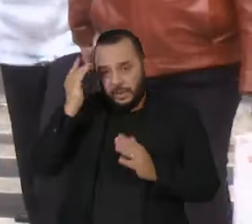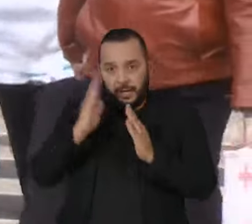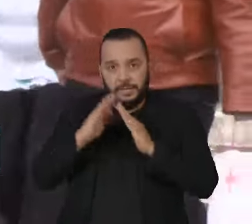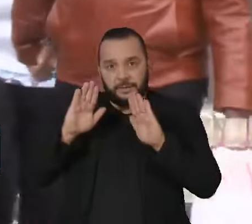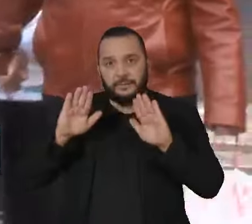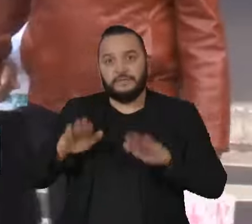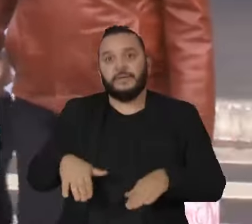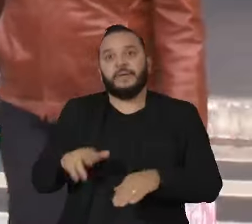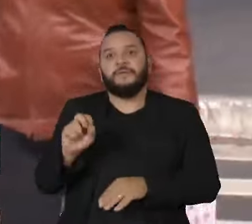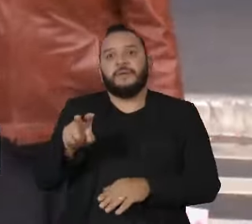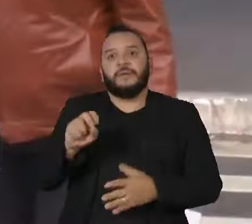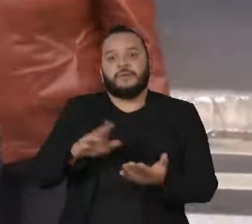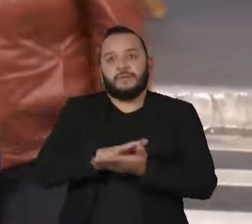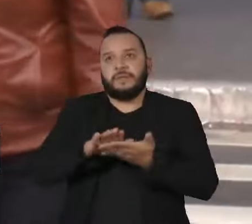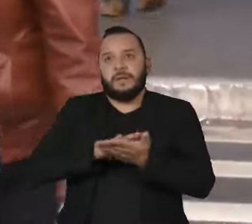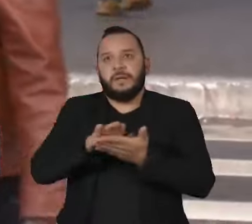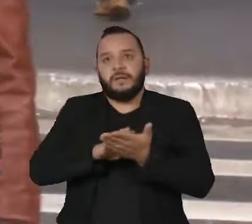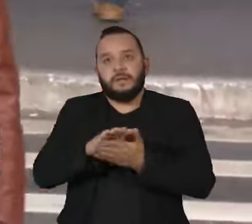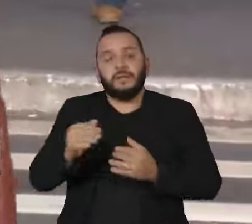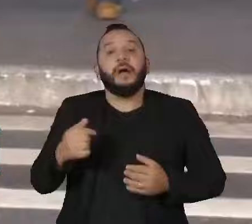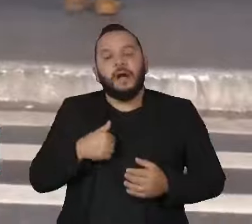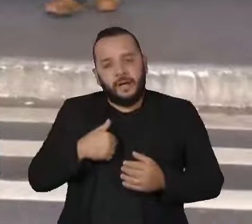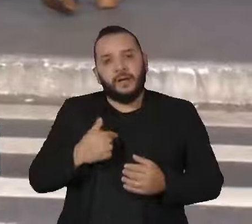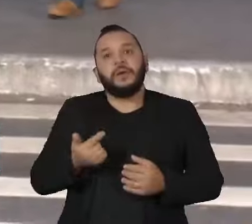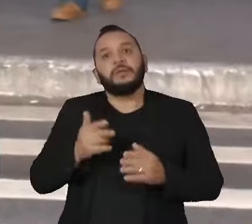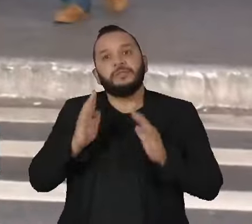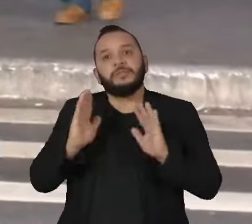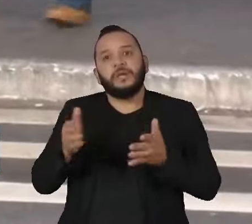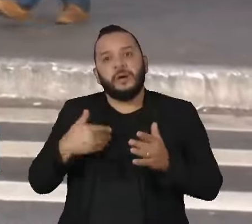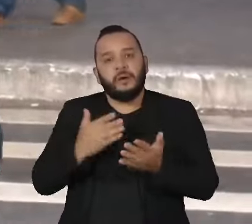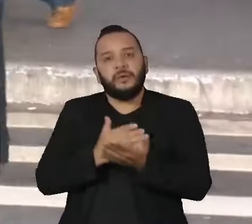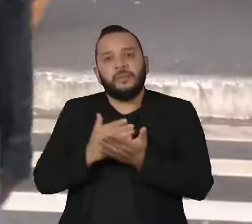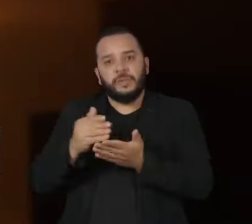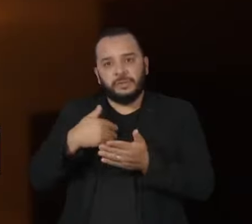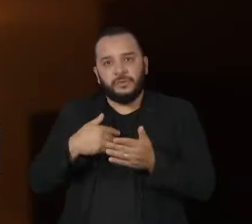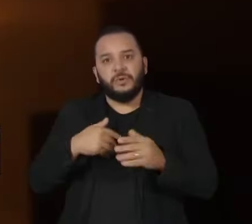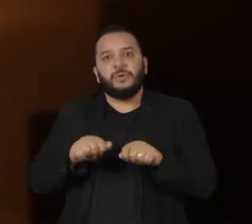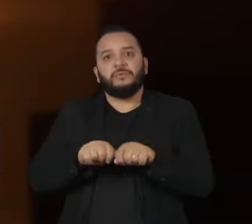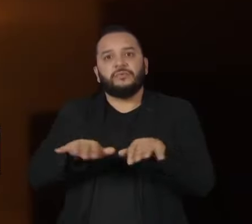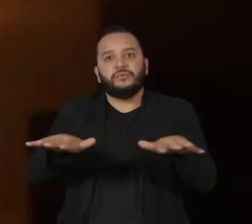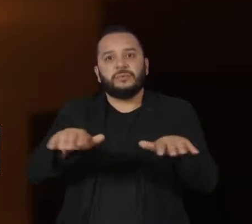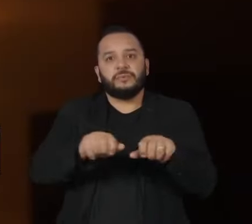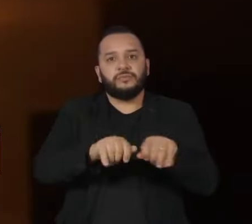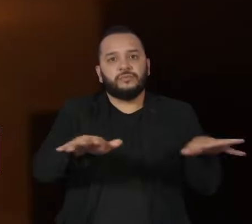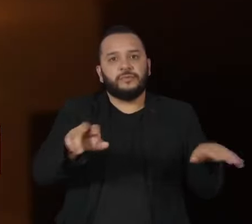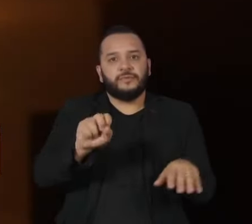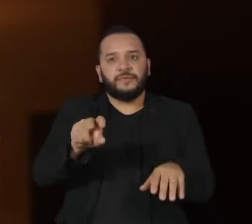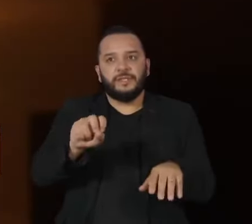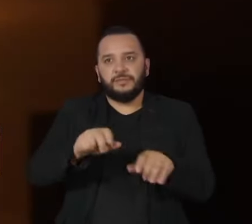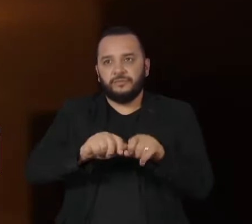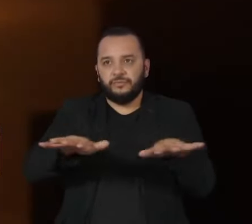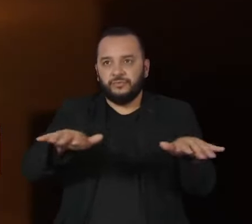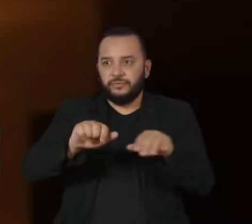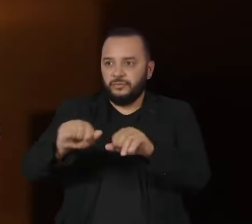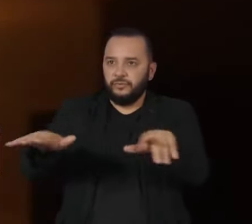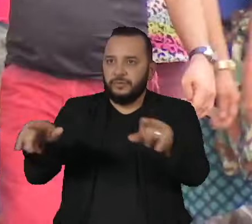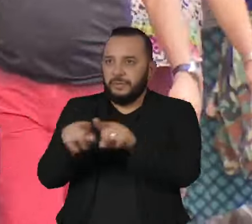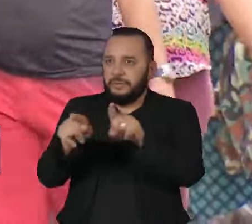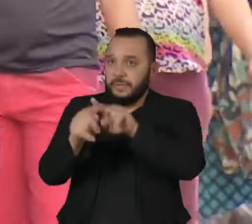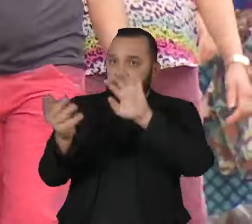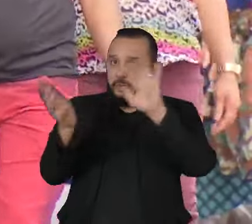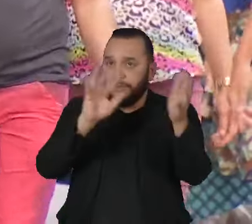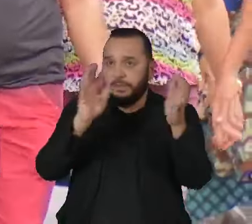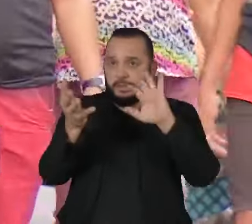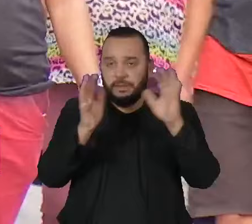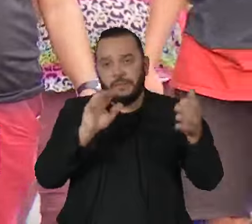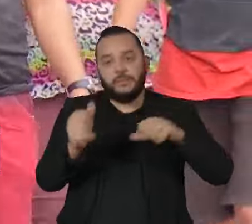o fim das restrições, as epidemias começaram a ser vistas em qualquer época do ano. As mudanças climáticas também têm afetado o percurso